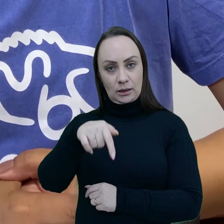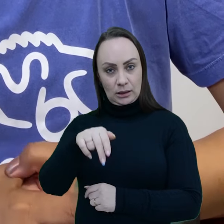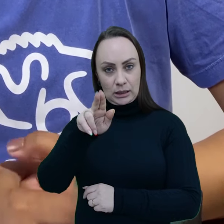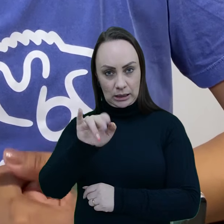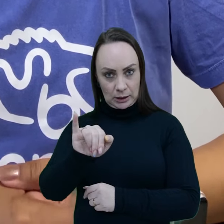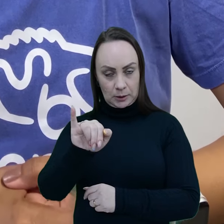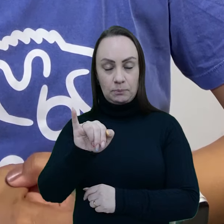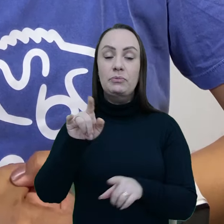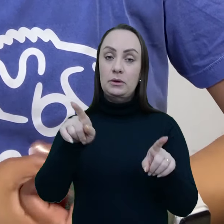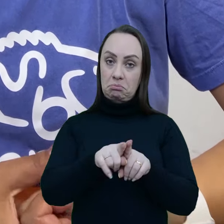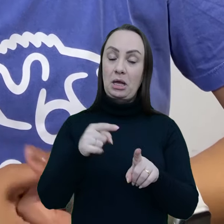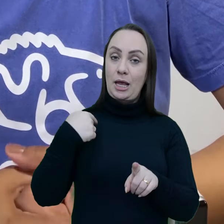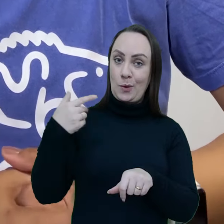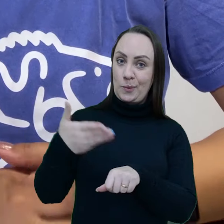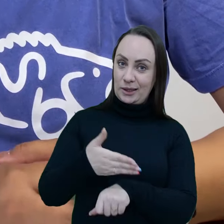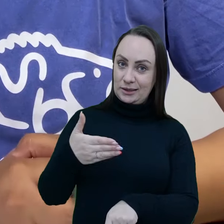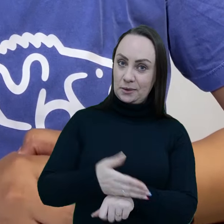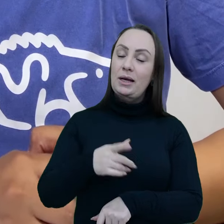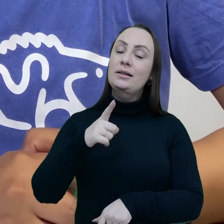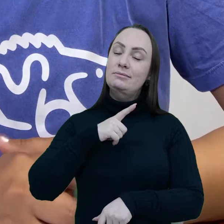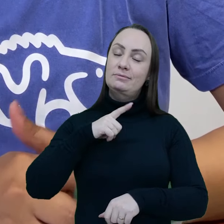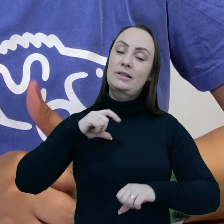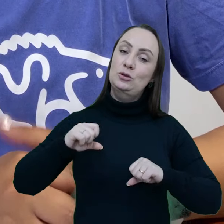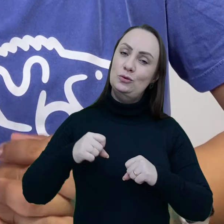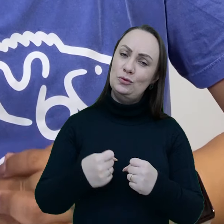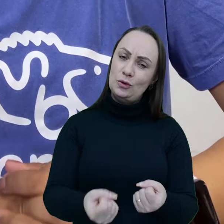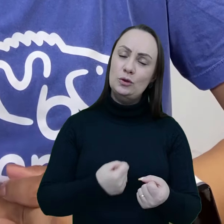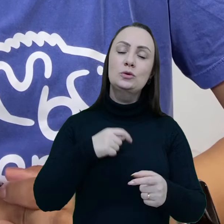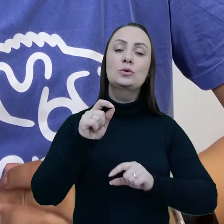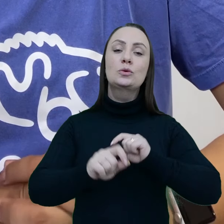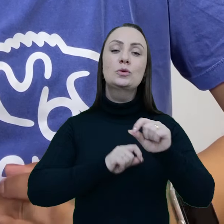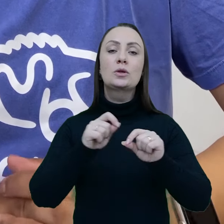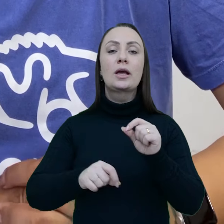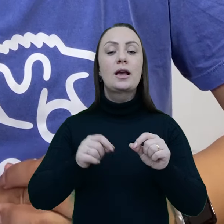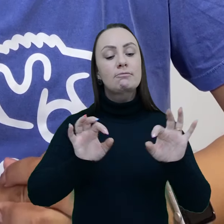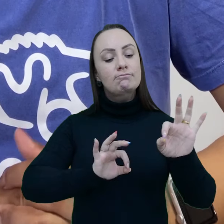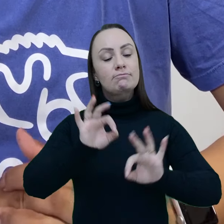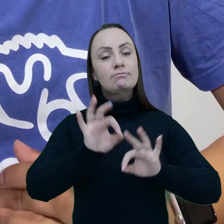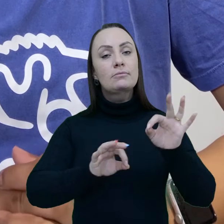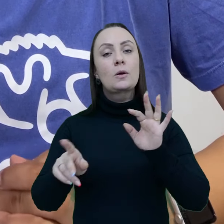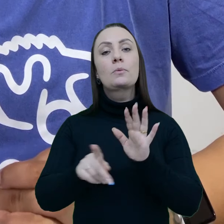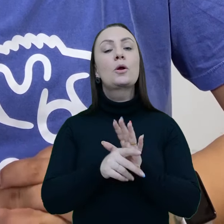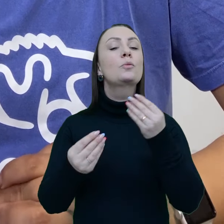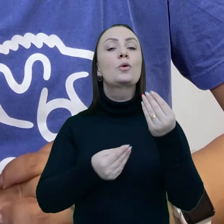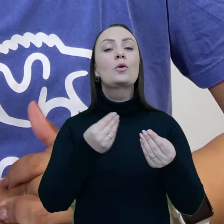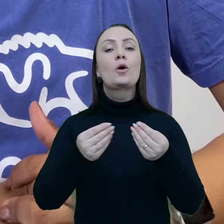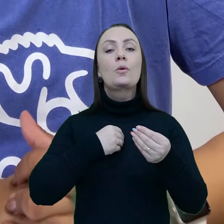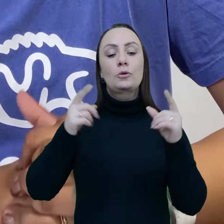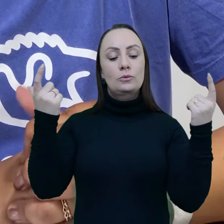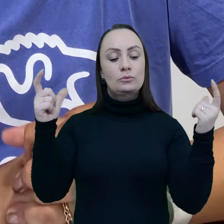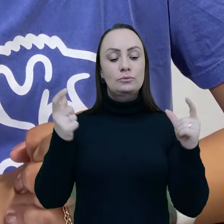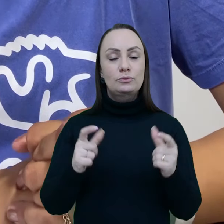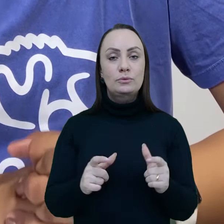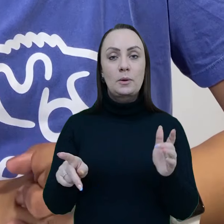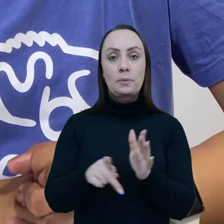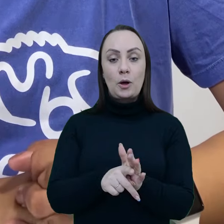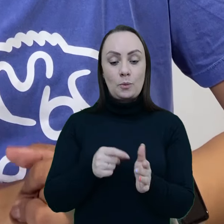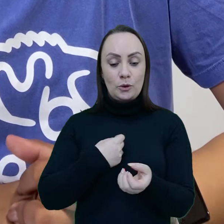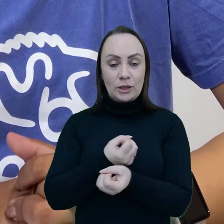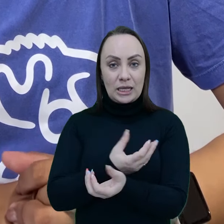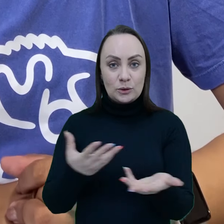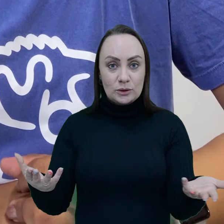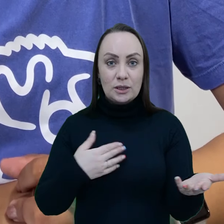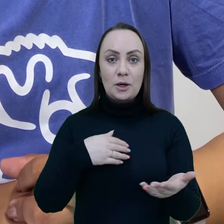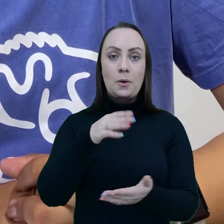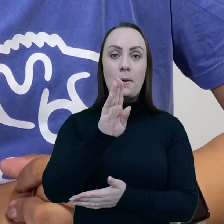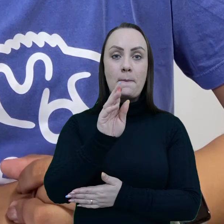2020, que eu pude também participar, ele fez um esforço muito grande na tentativa de se elaborar dispositivos de redução